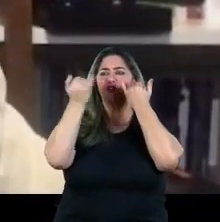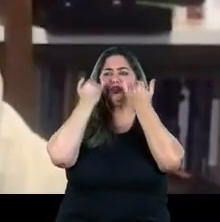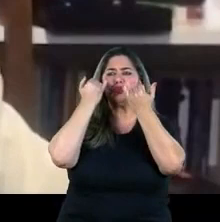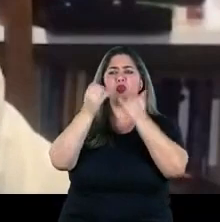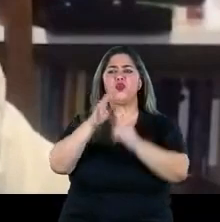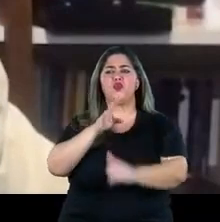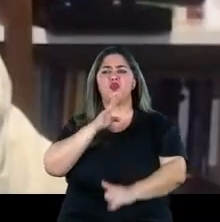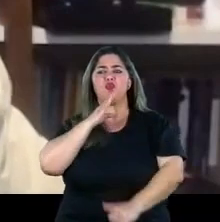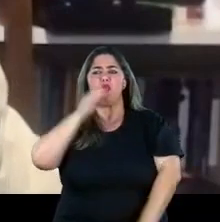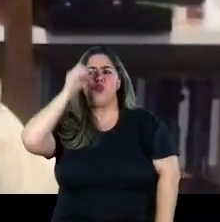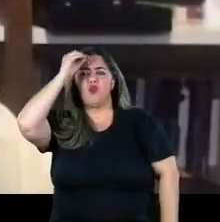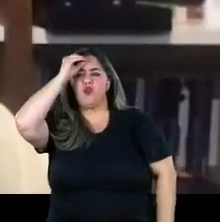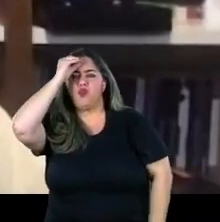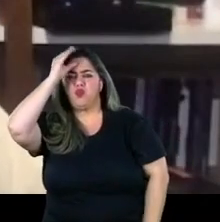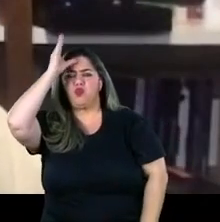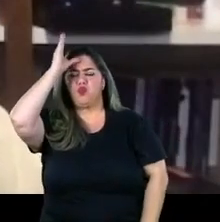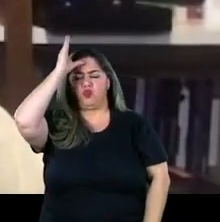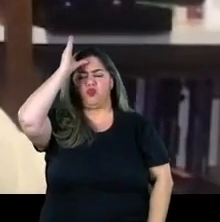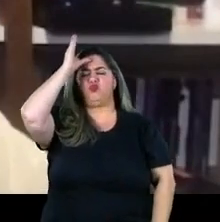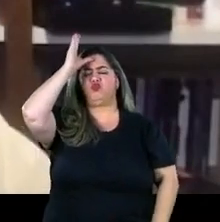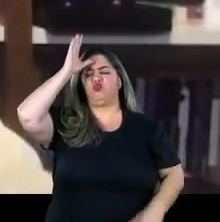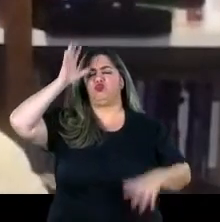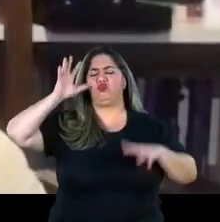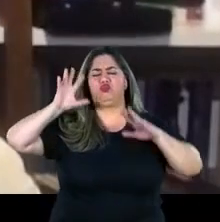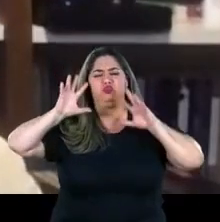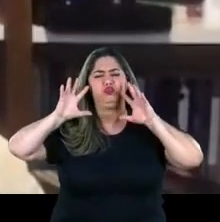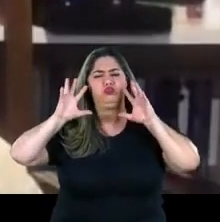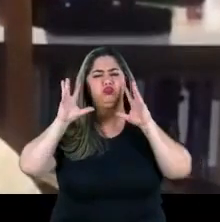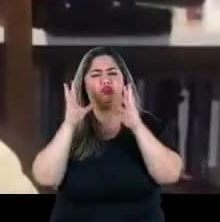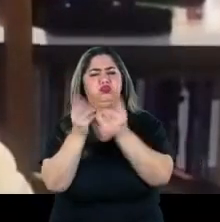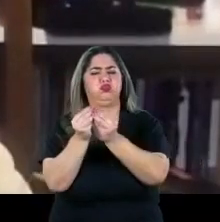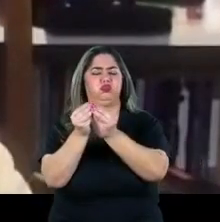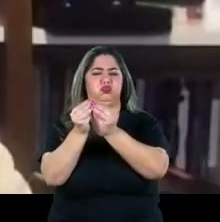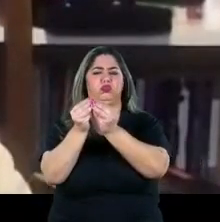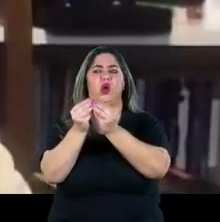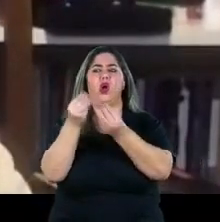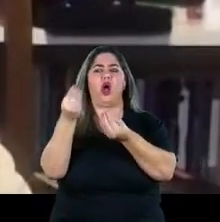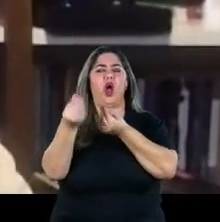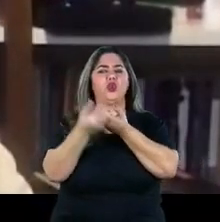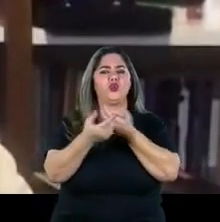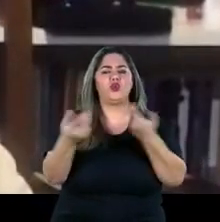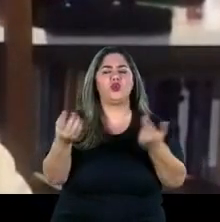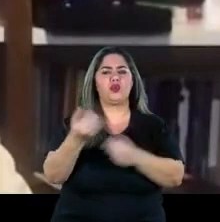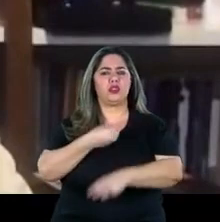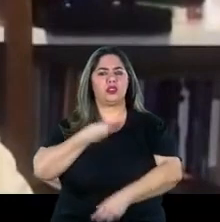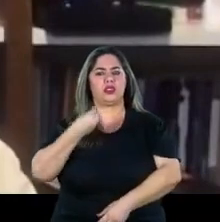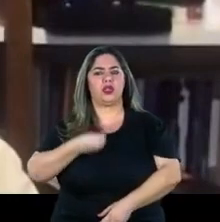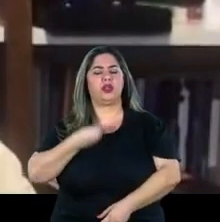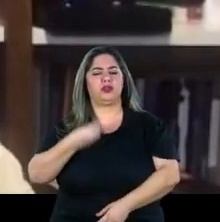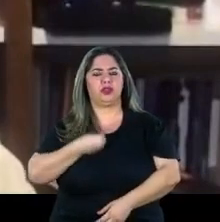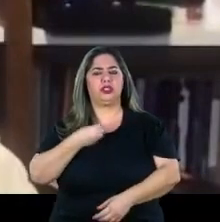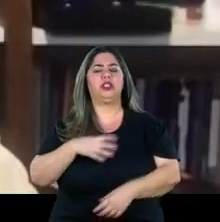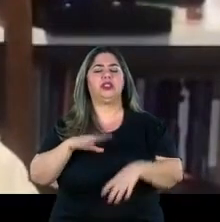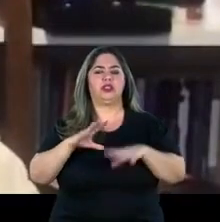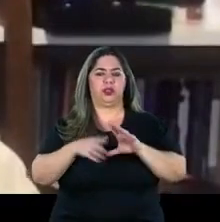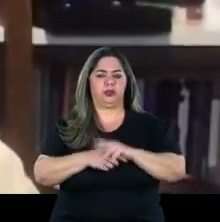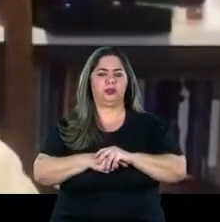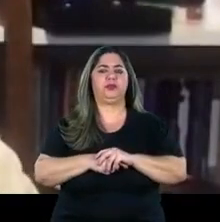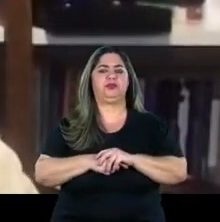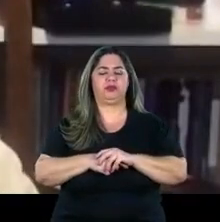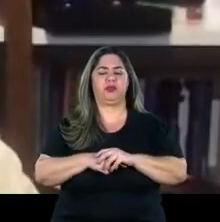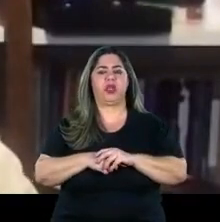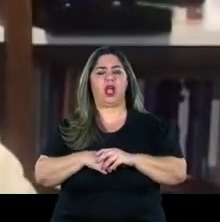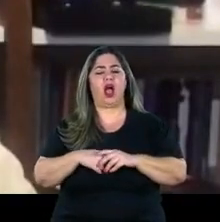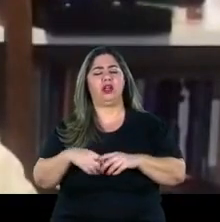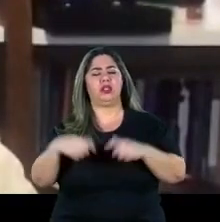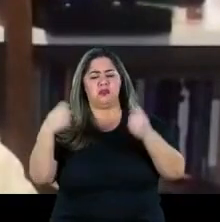bem de maneira isenta completa sobre os fatos da vida sobre as coisas que estão acontecendo sobre as nossas